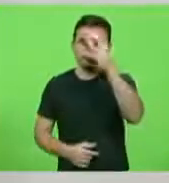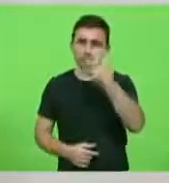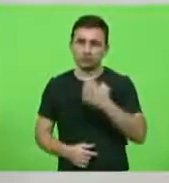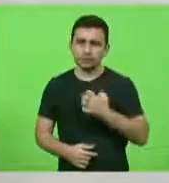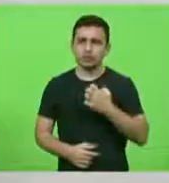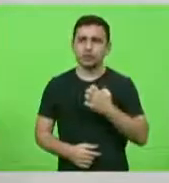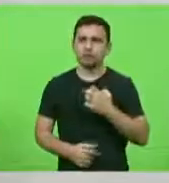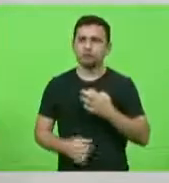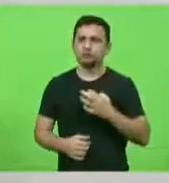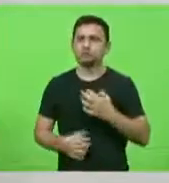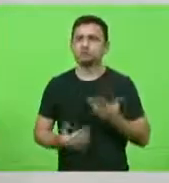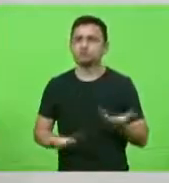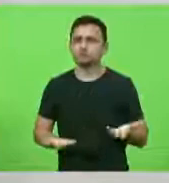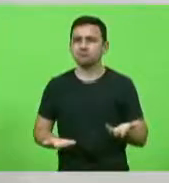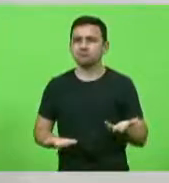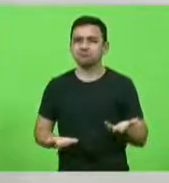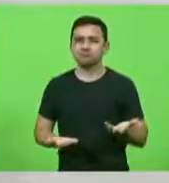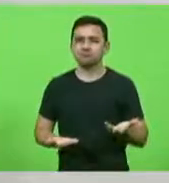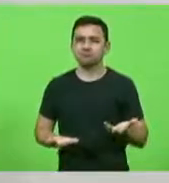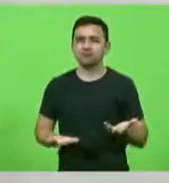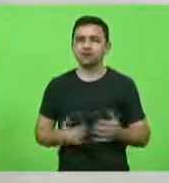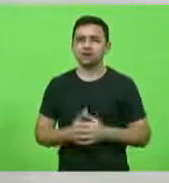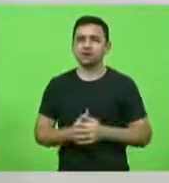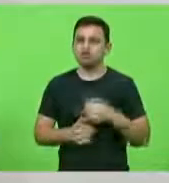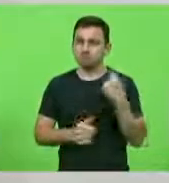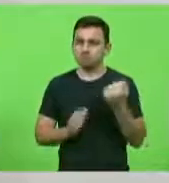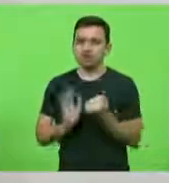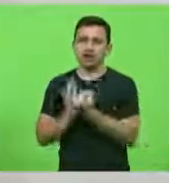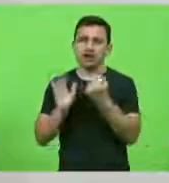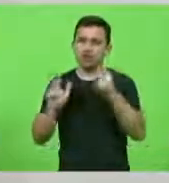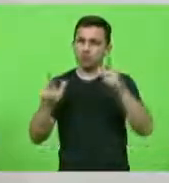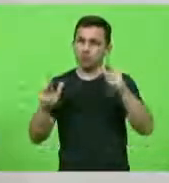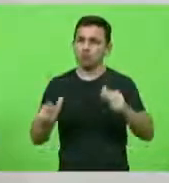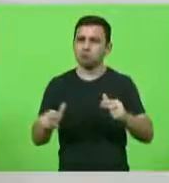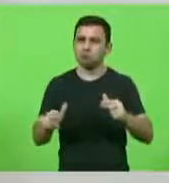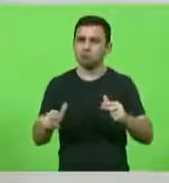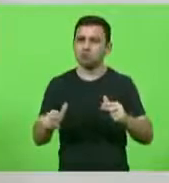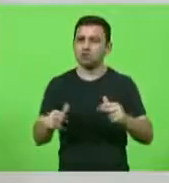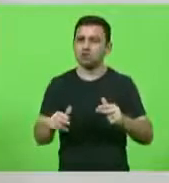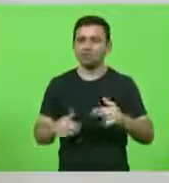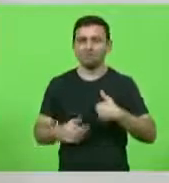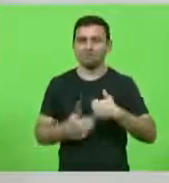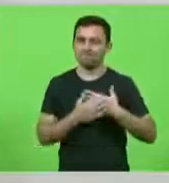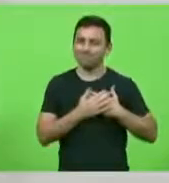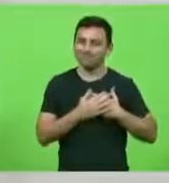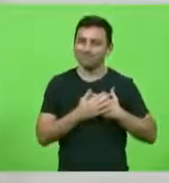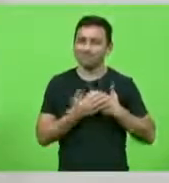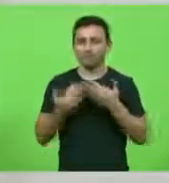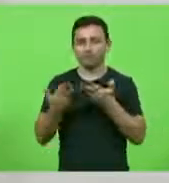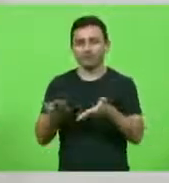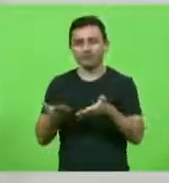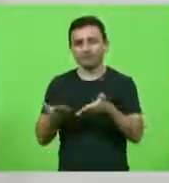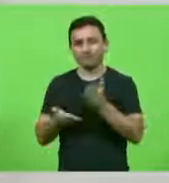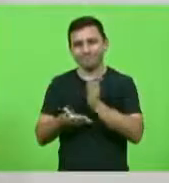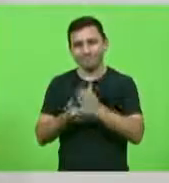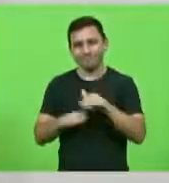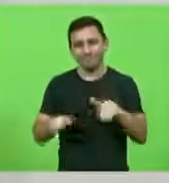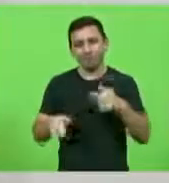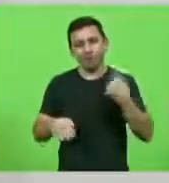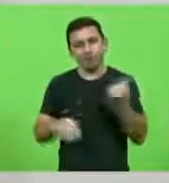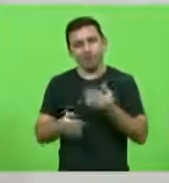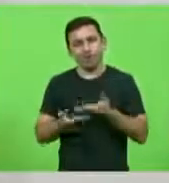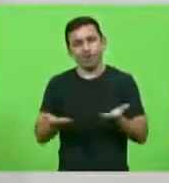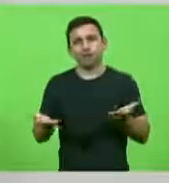sensatez no trato que deixa marcas. Lamento pela sua saída, acho que todos nós perdemos, o